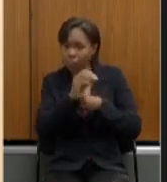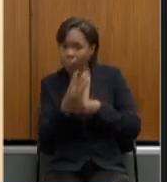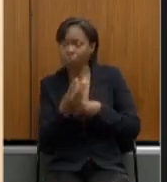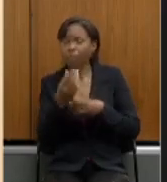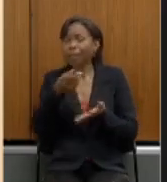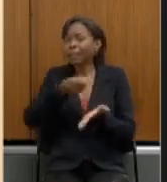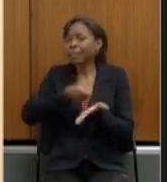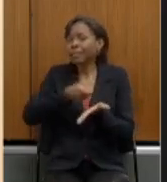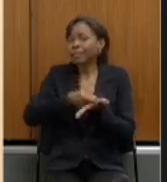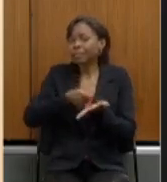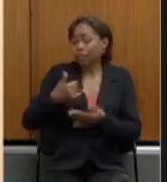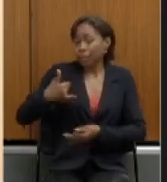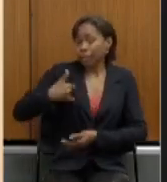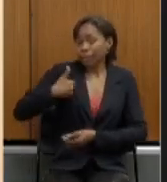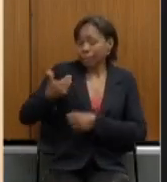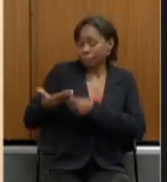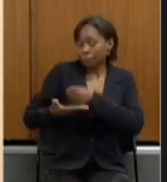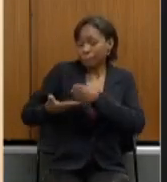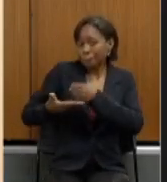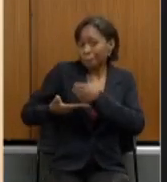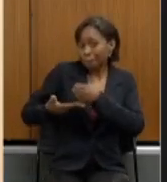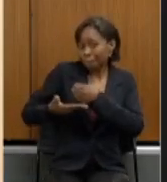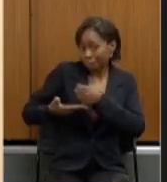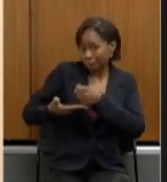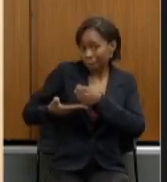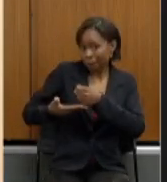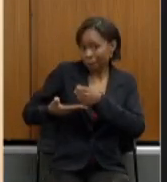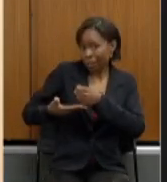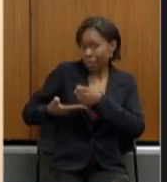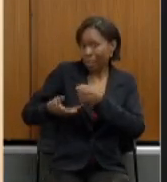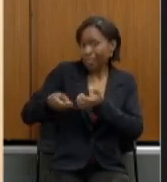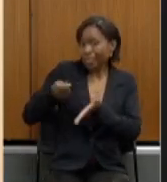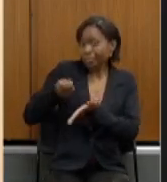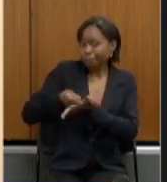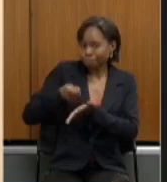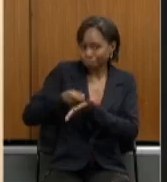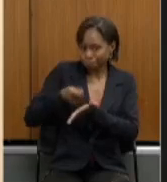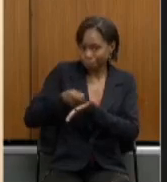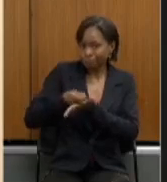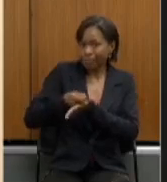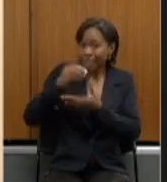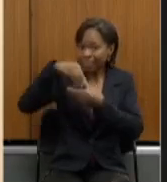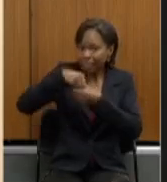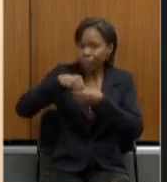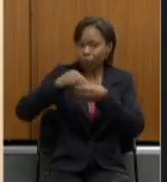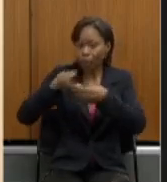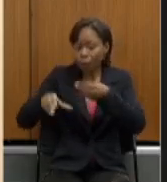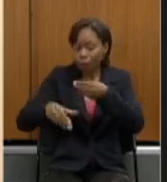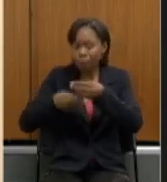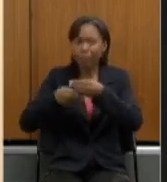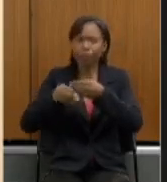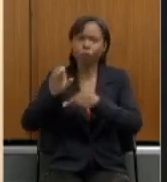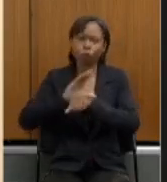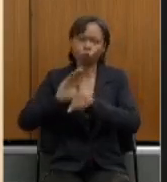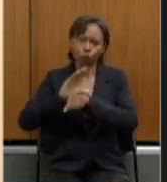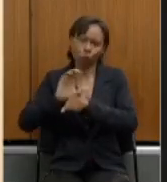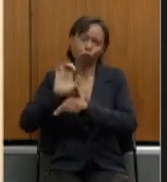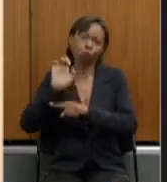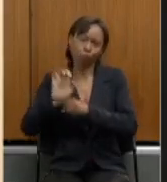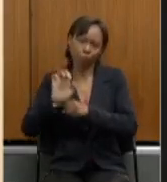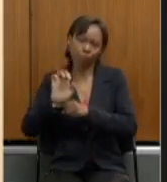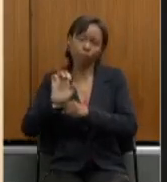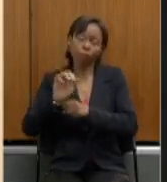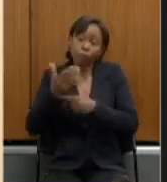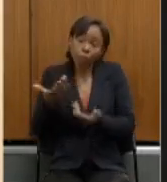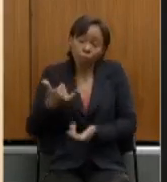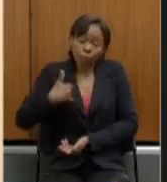idades mínimas sejam estabelecidas em emenda constitucional do estado então a idade mínima